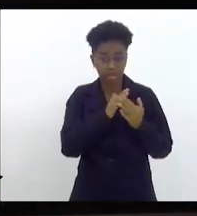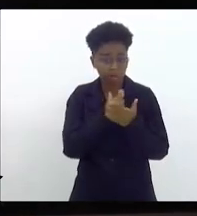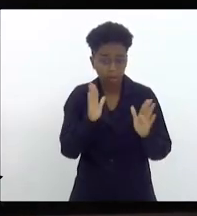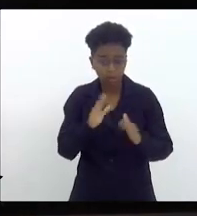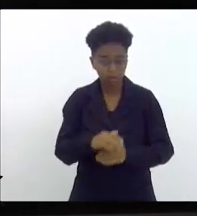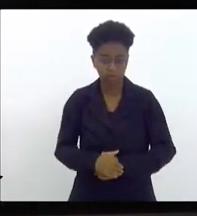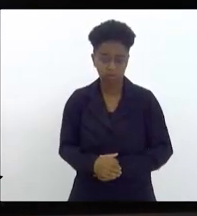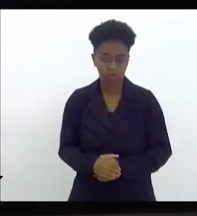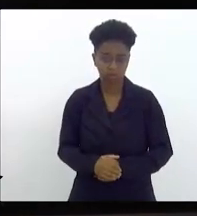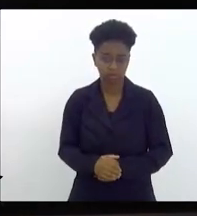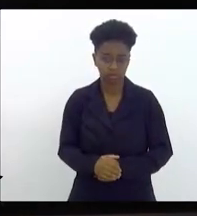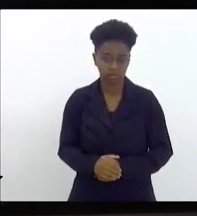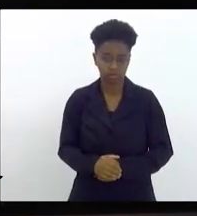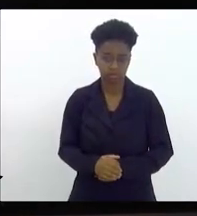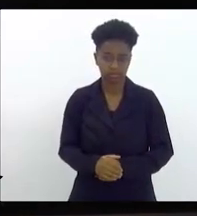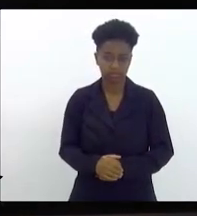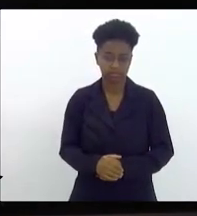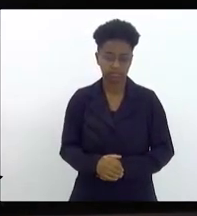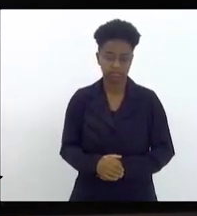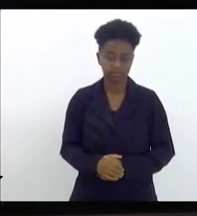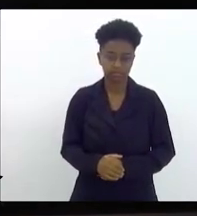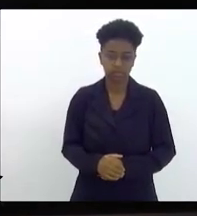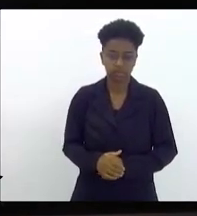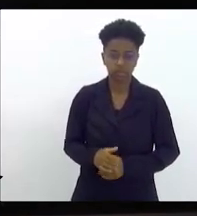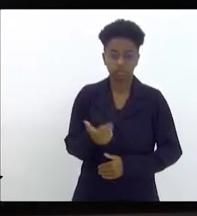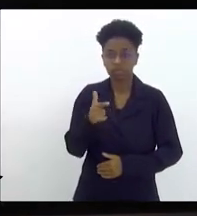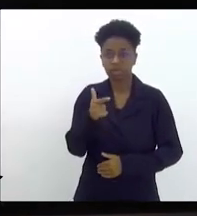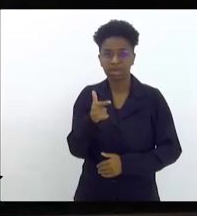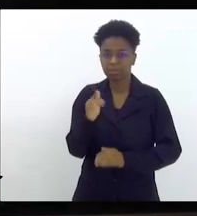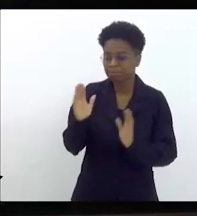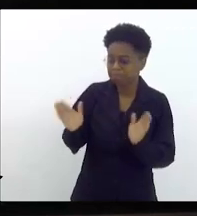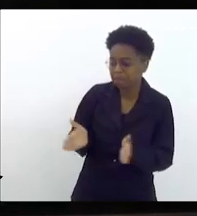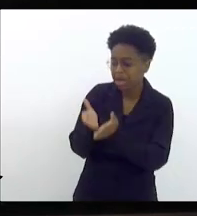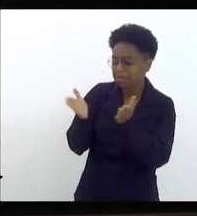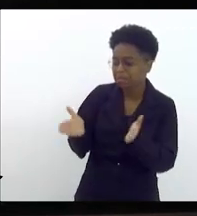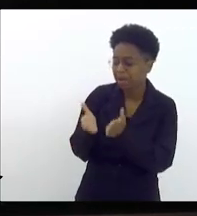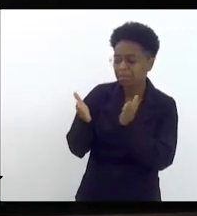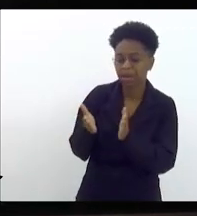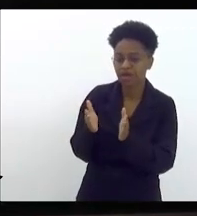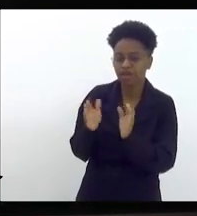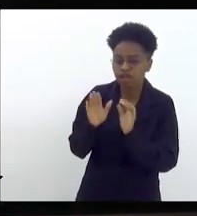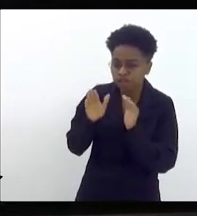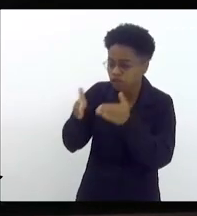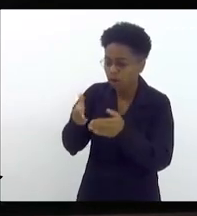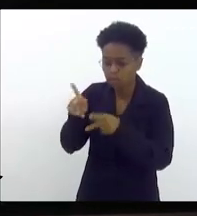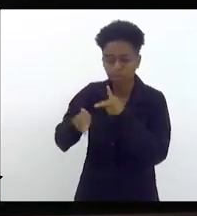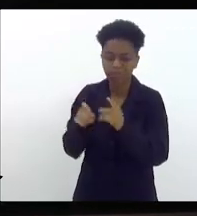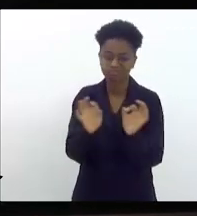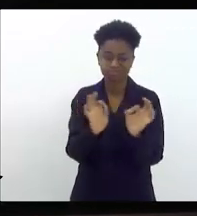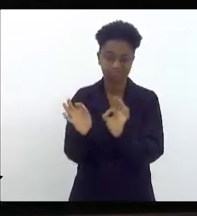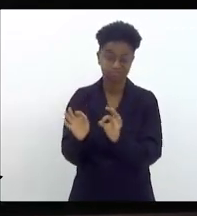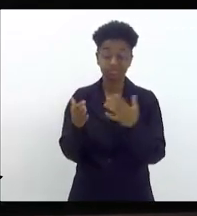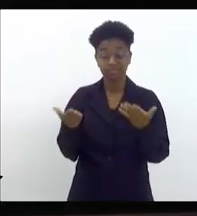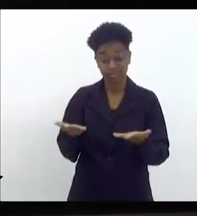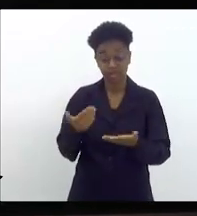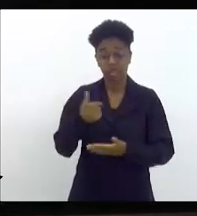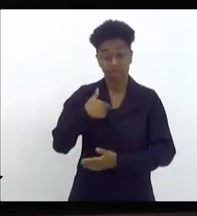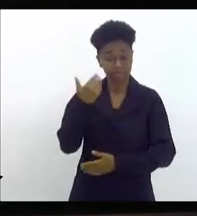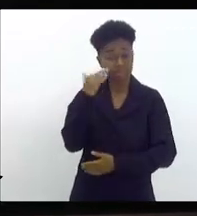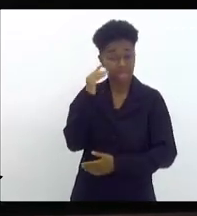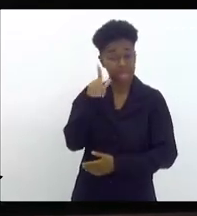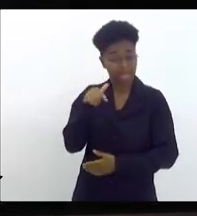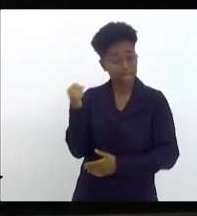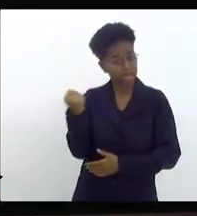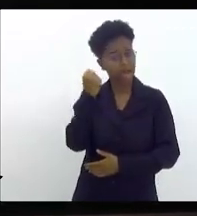no sentido de realizar ou de promover o bem-estar social da população. Então, no meu entendimento, é grave, porque